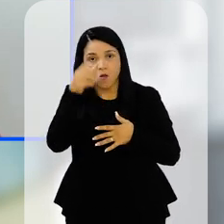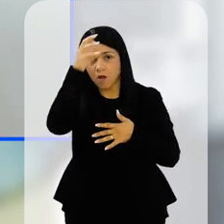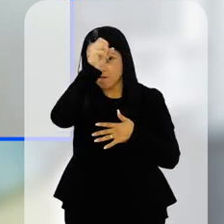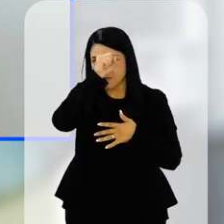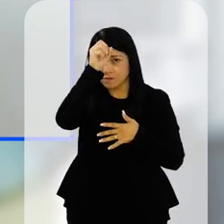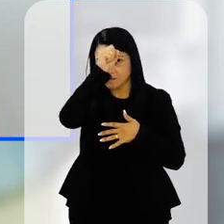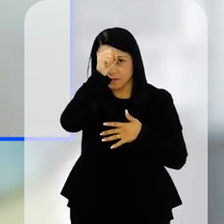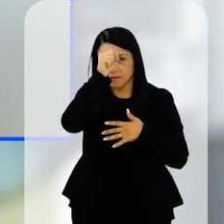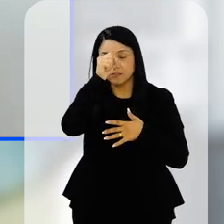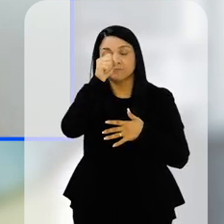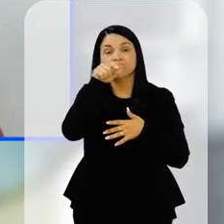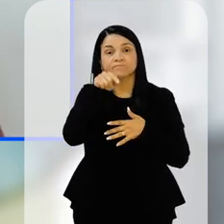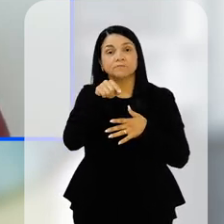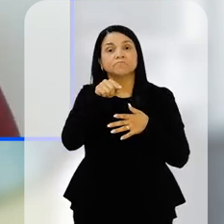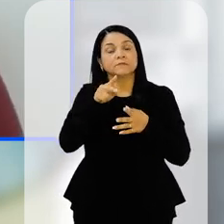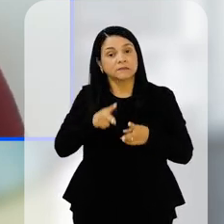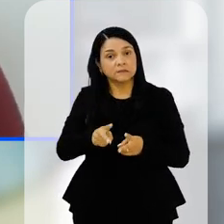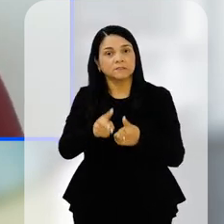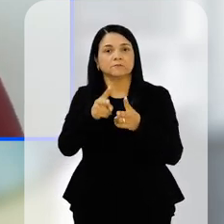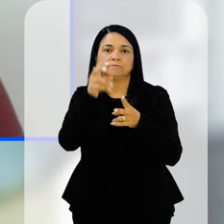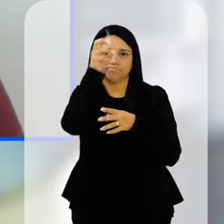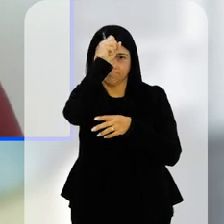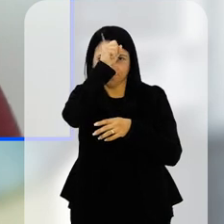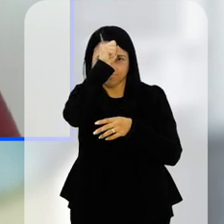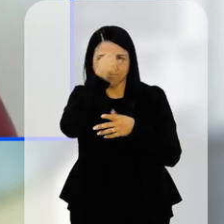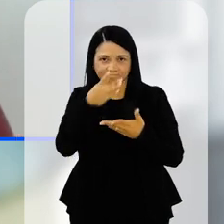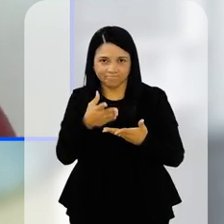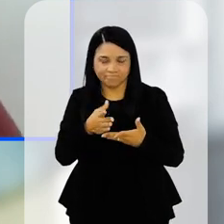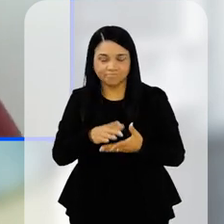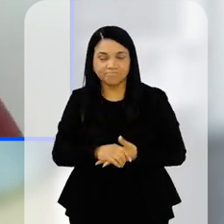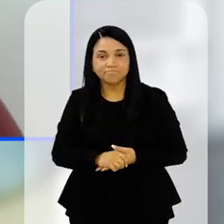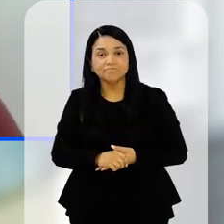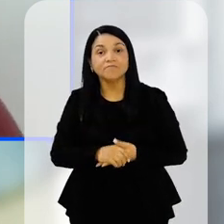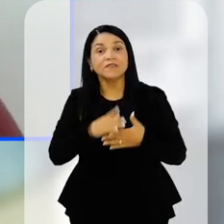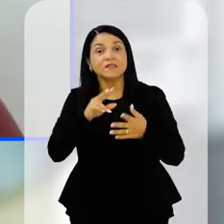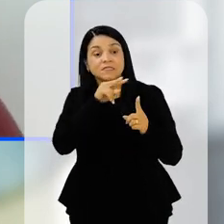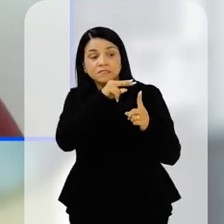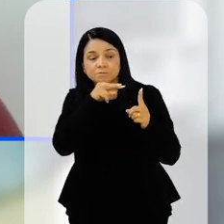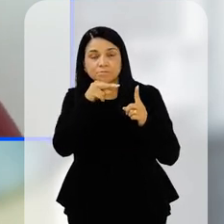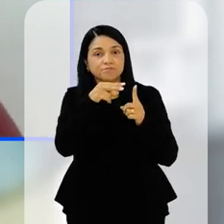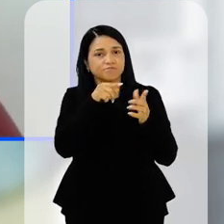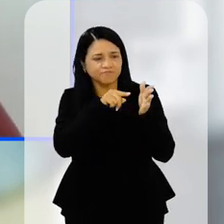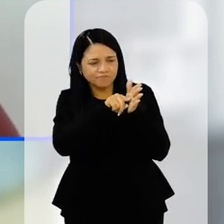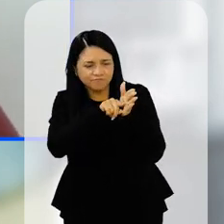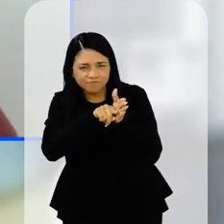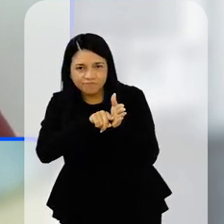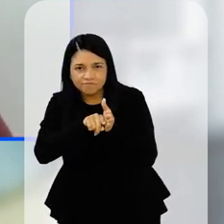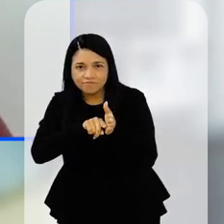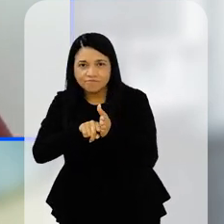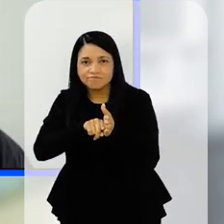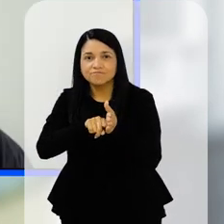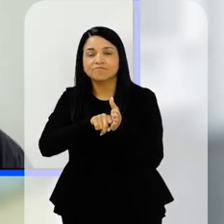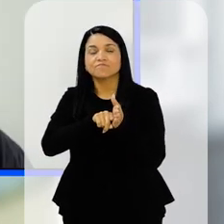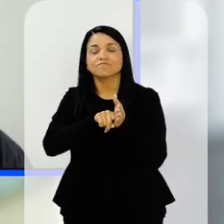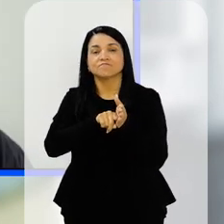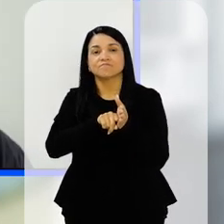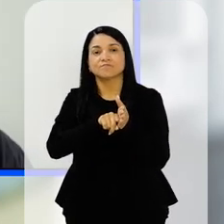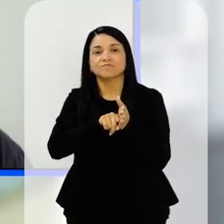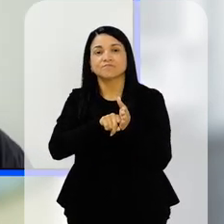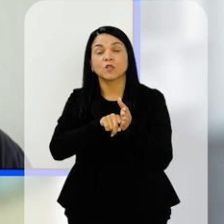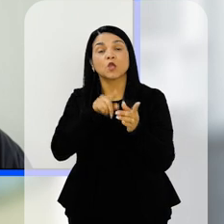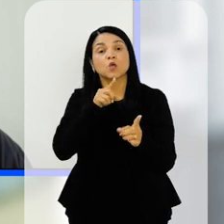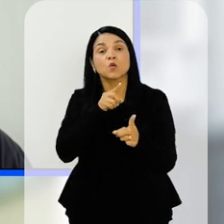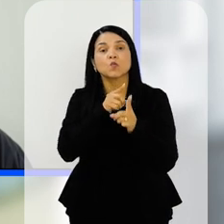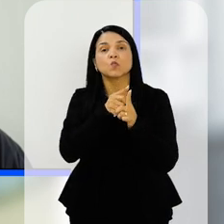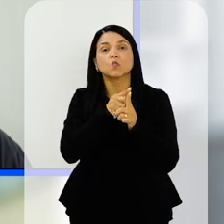aprendizagem, mas com que essa aprendizagem permaneça. Então, nessa pesquisa, que foi o doutorado de Arzim Torres, o que que